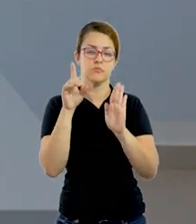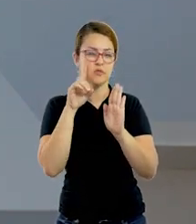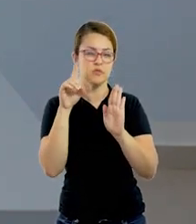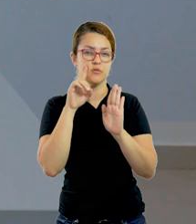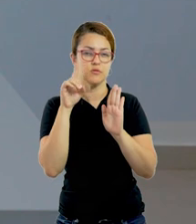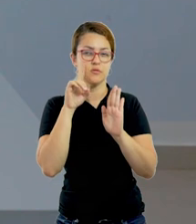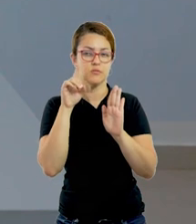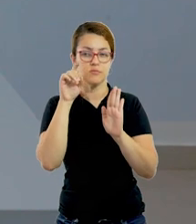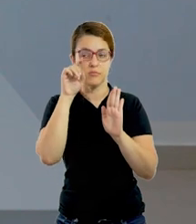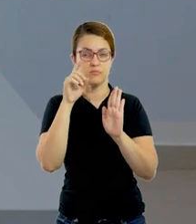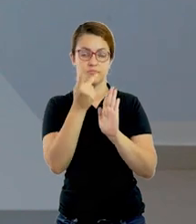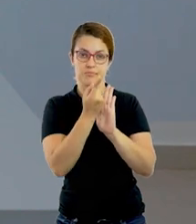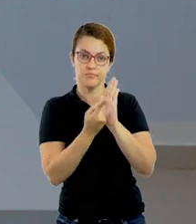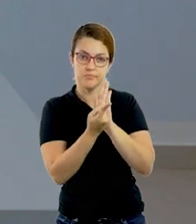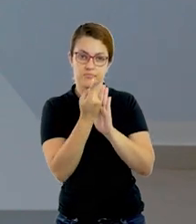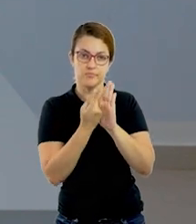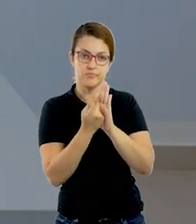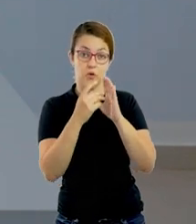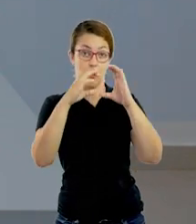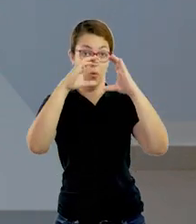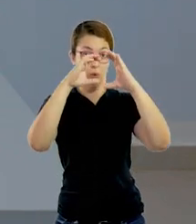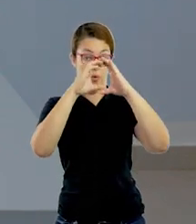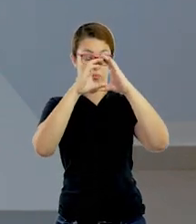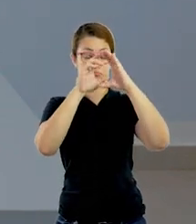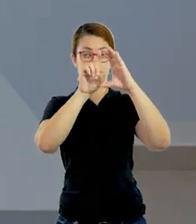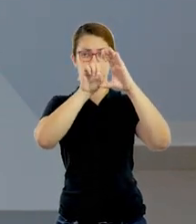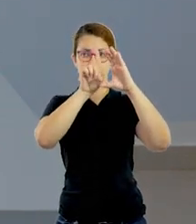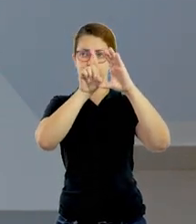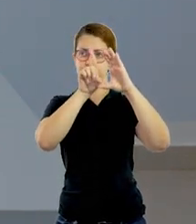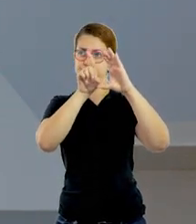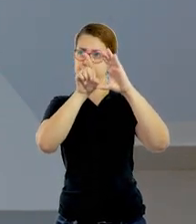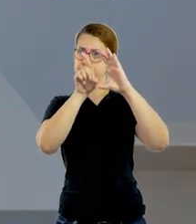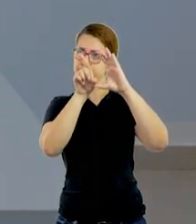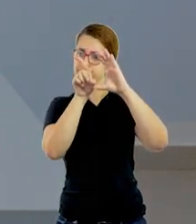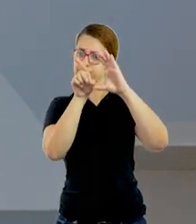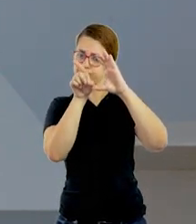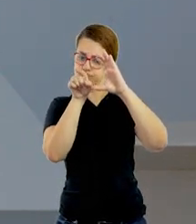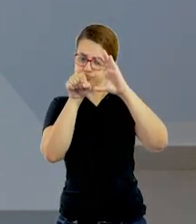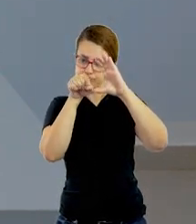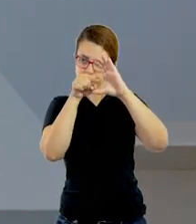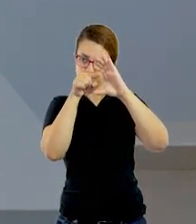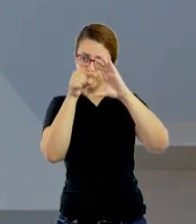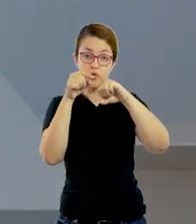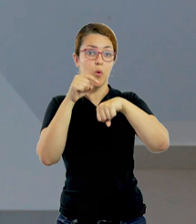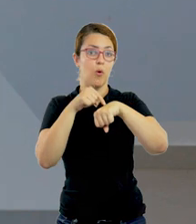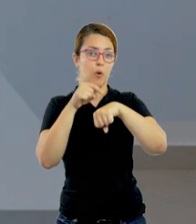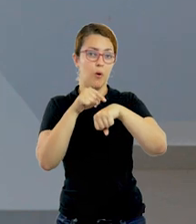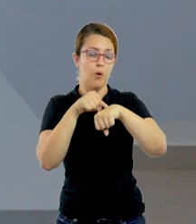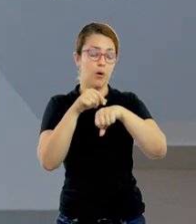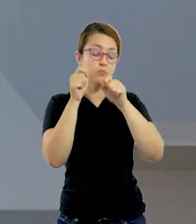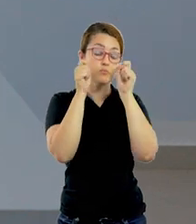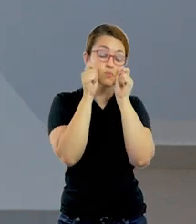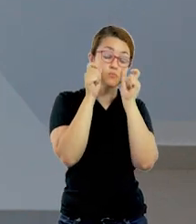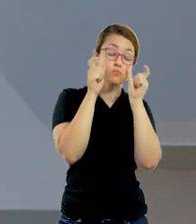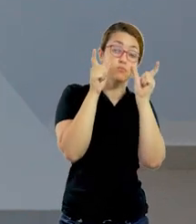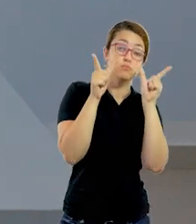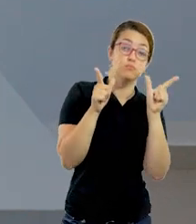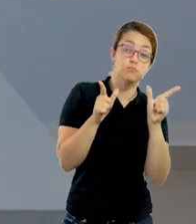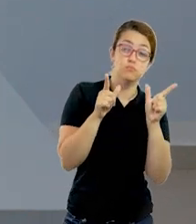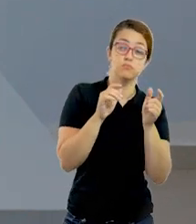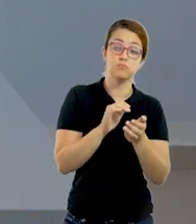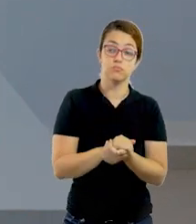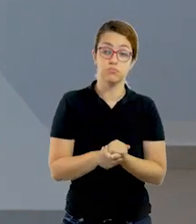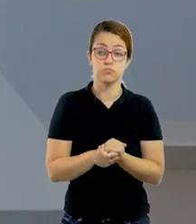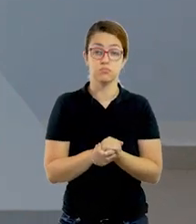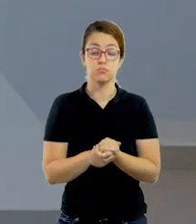diárias e as horas. Vocês vão desenhar um relógio informando que hora que vocês get up. O que é get up? Que vocês